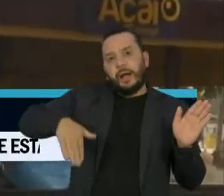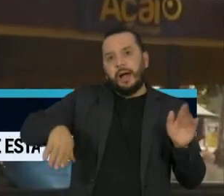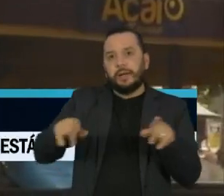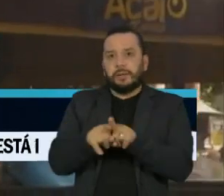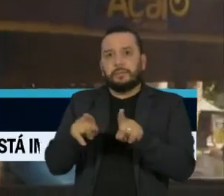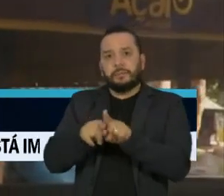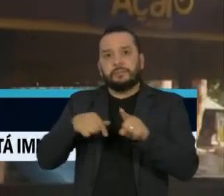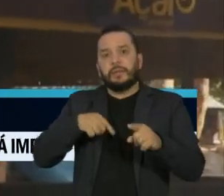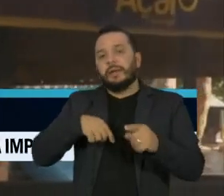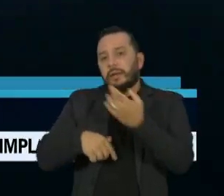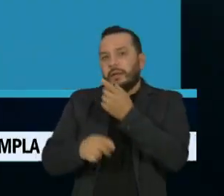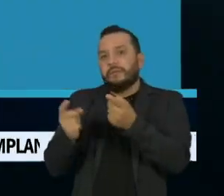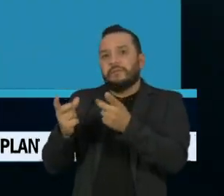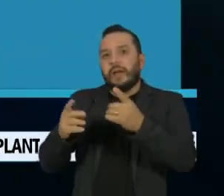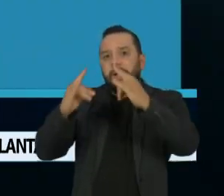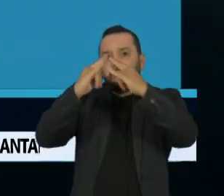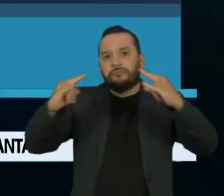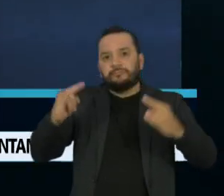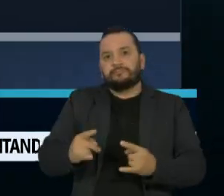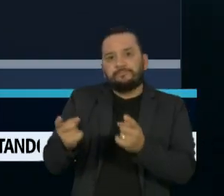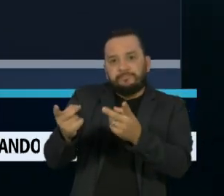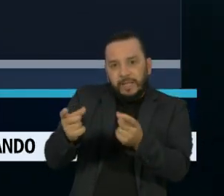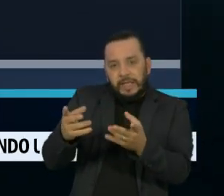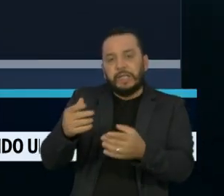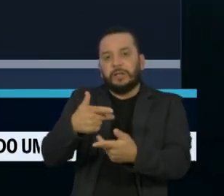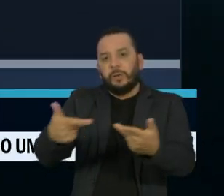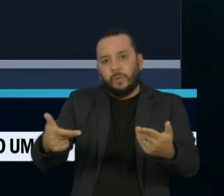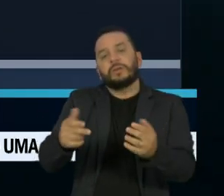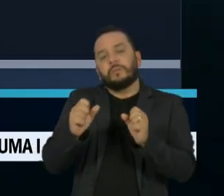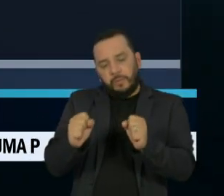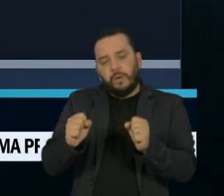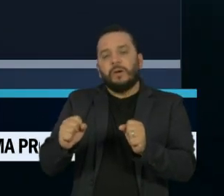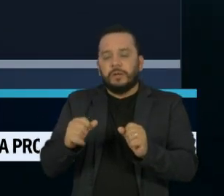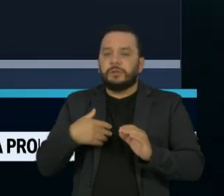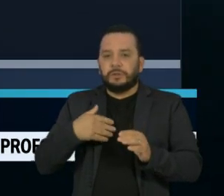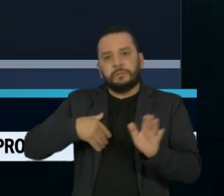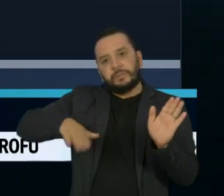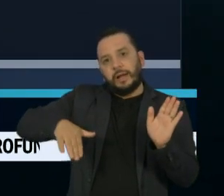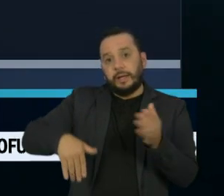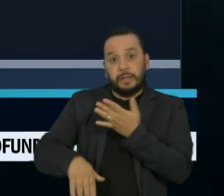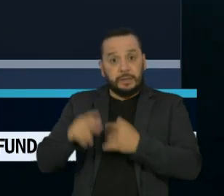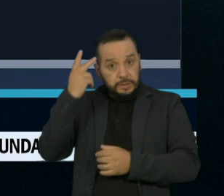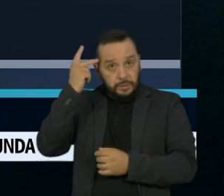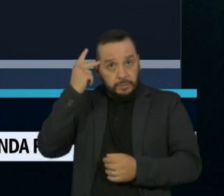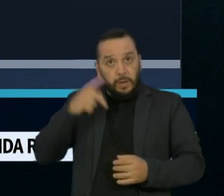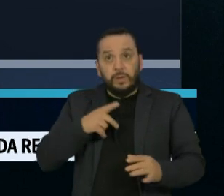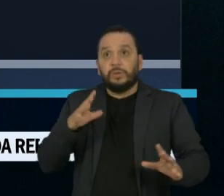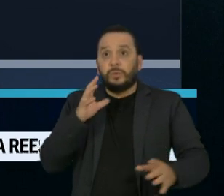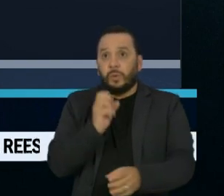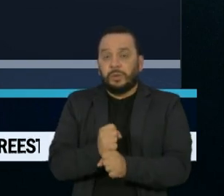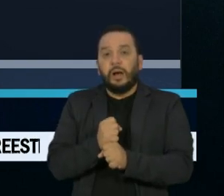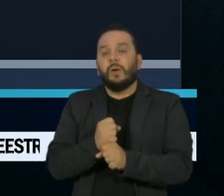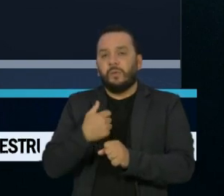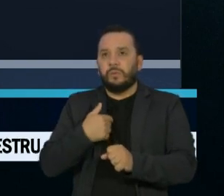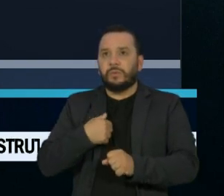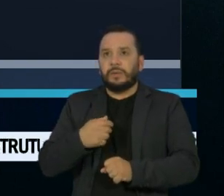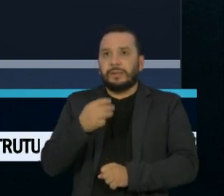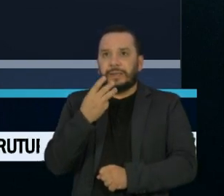quiosques na orla da praia. Em São Paulo, epicentro da pandemia, o total de casos confirmados ultrapassa